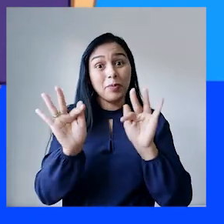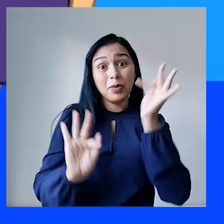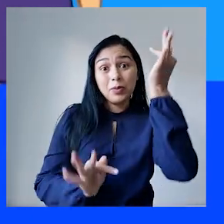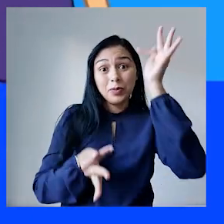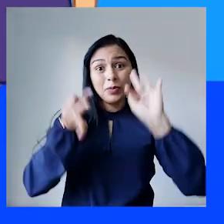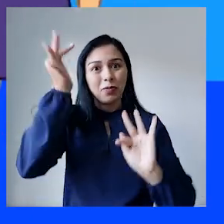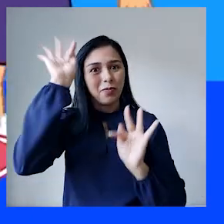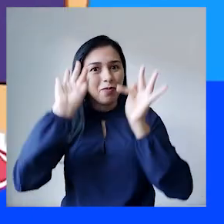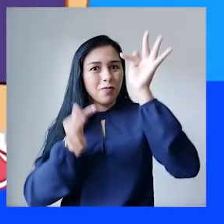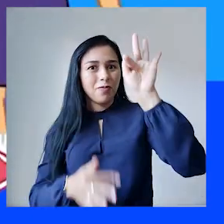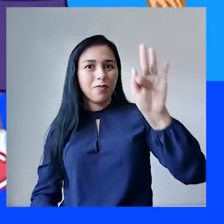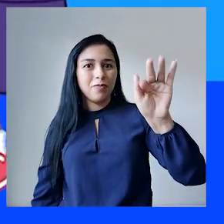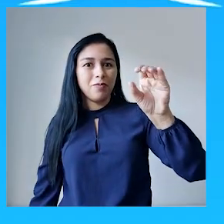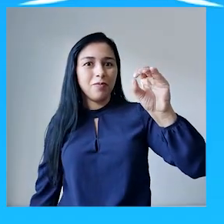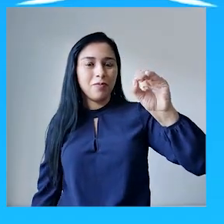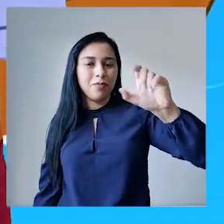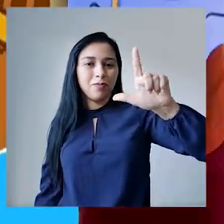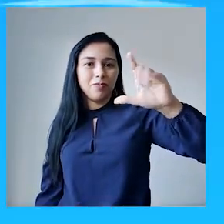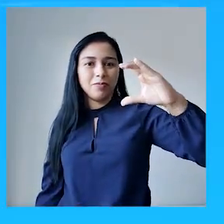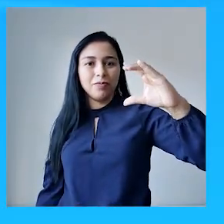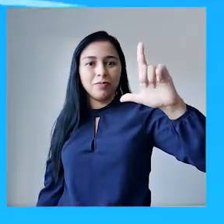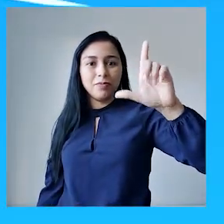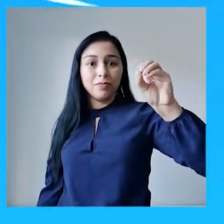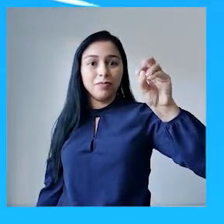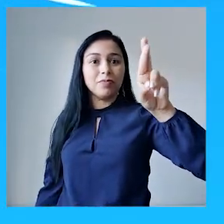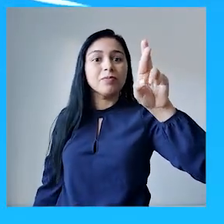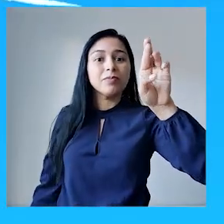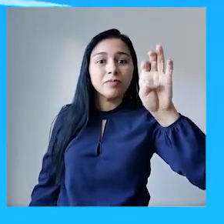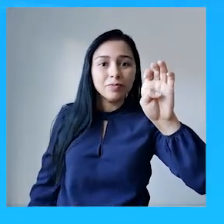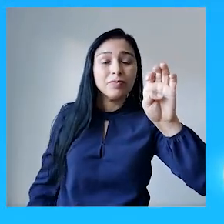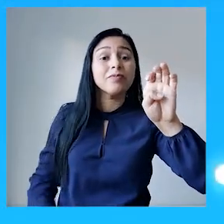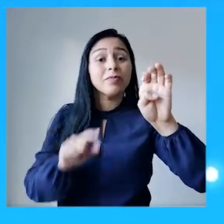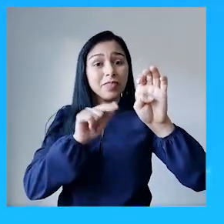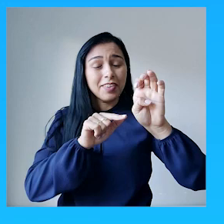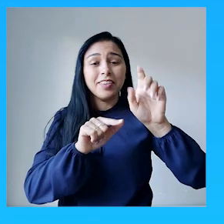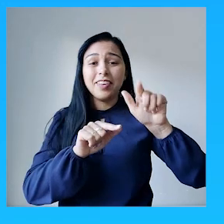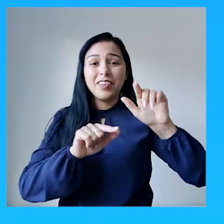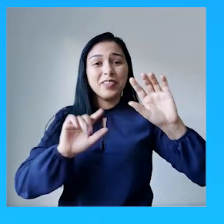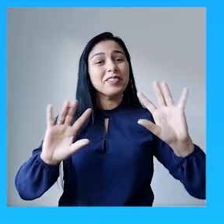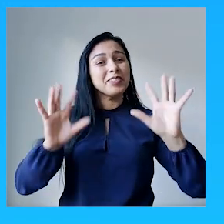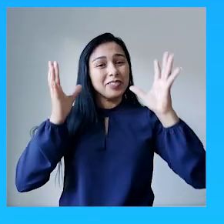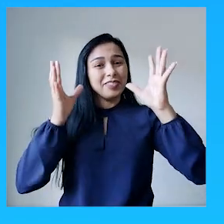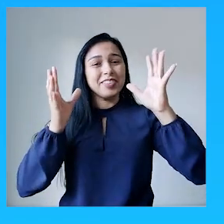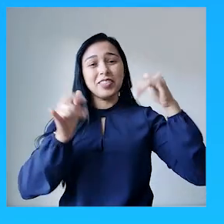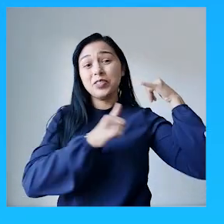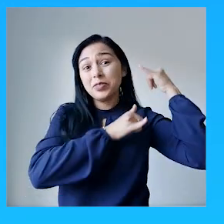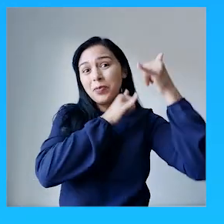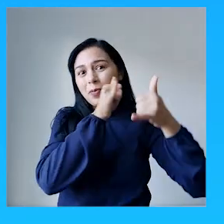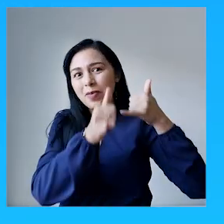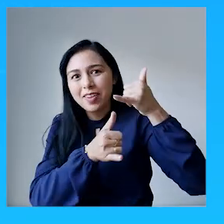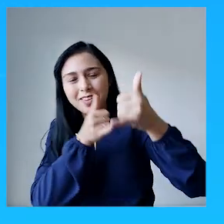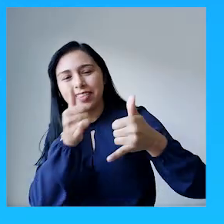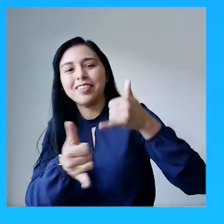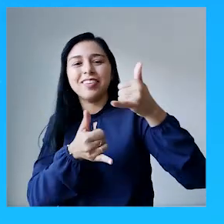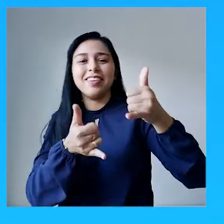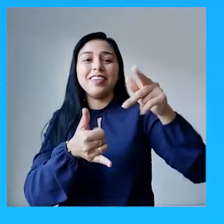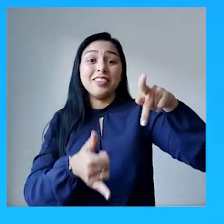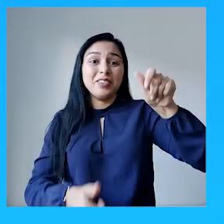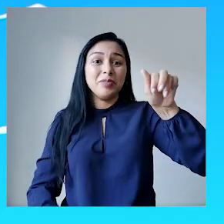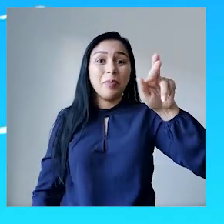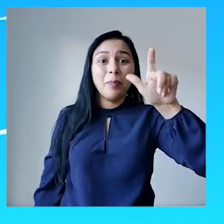folclore. Isso mesmo! O folclore são aquelas manifestações, lendas, parlendas,